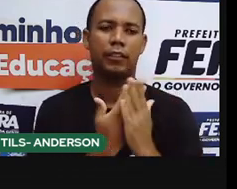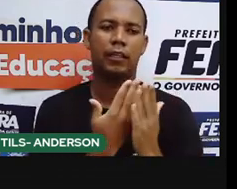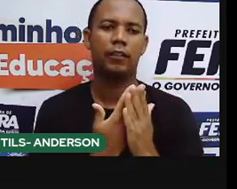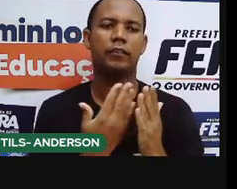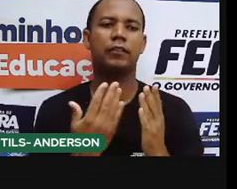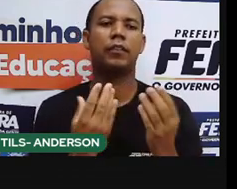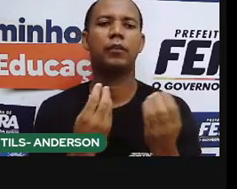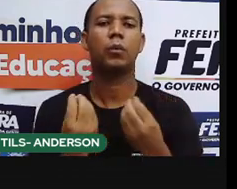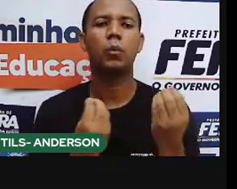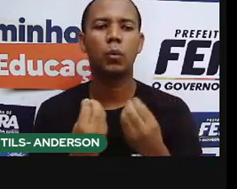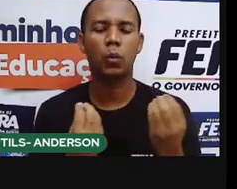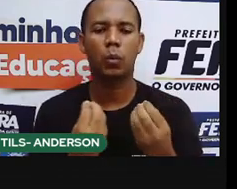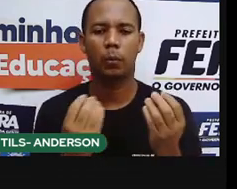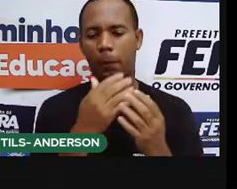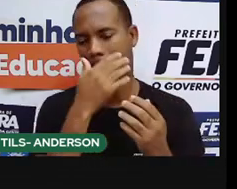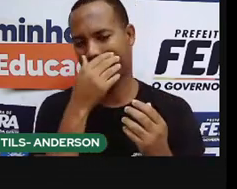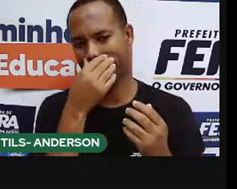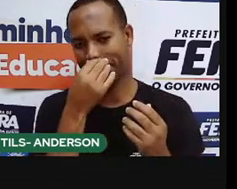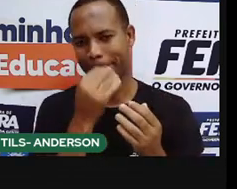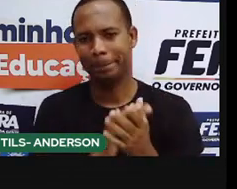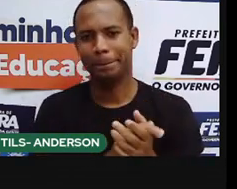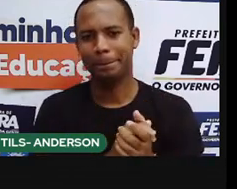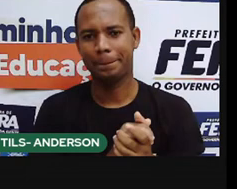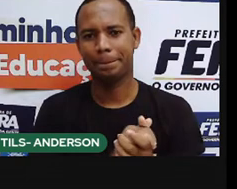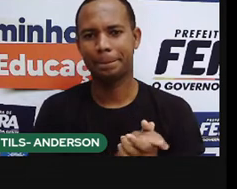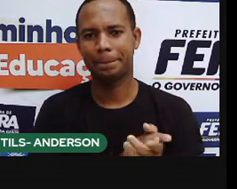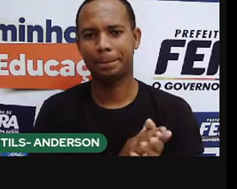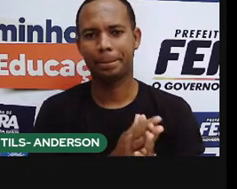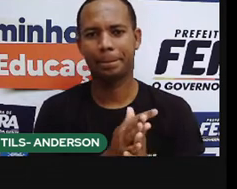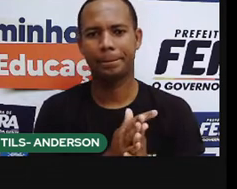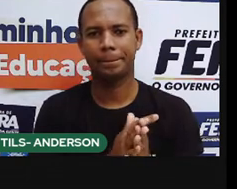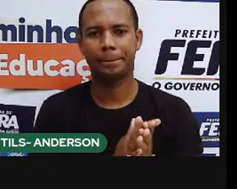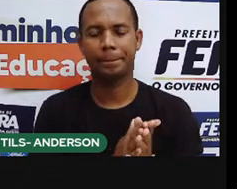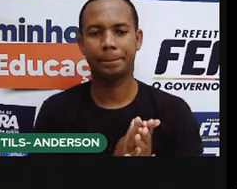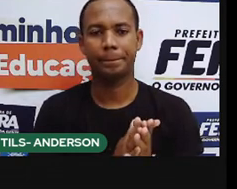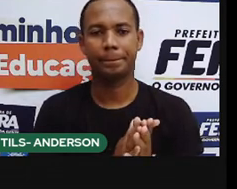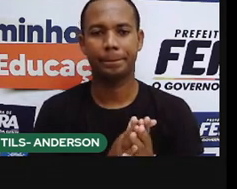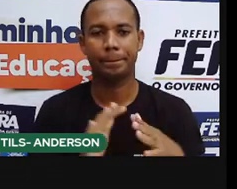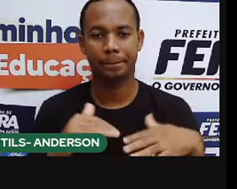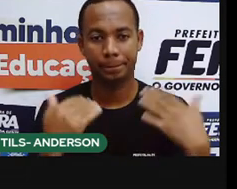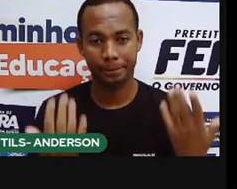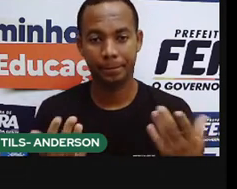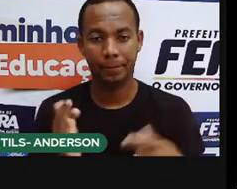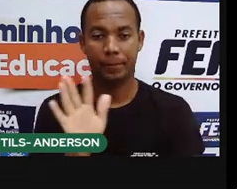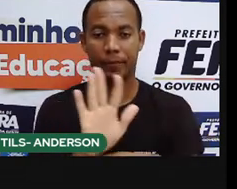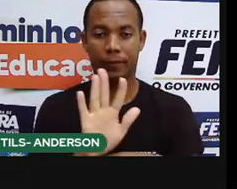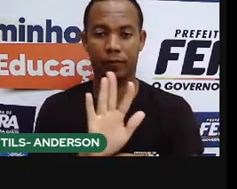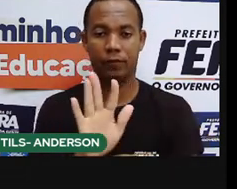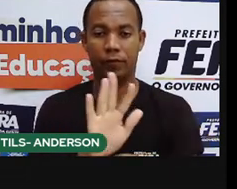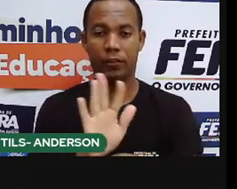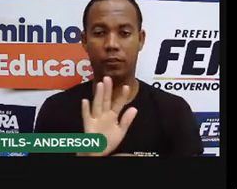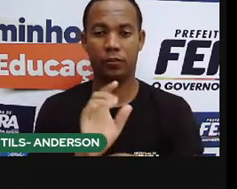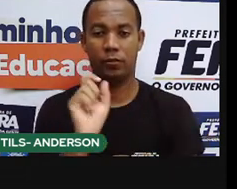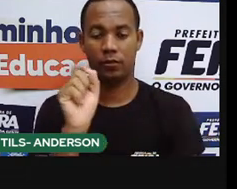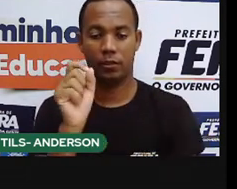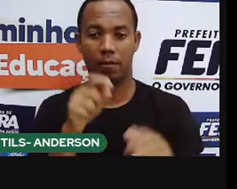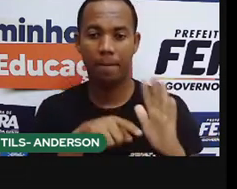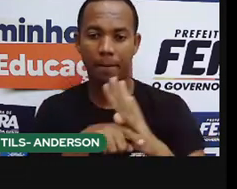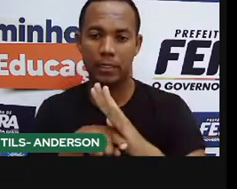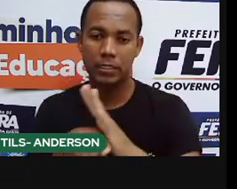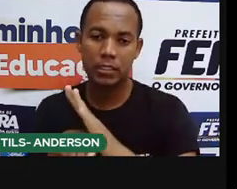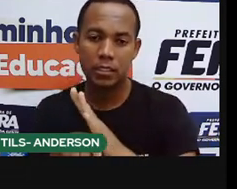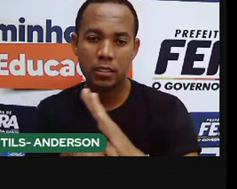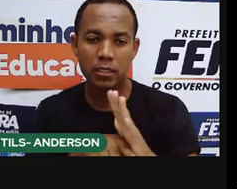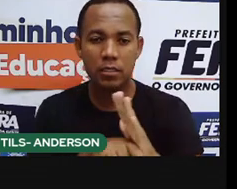que é essa atividade? Eu vou levantar aqui, né? Bom, que após assistir o vídeo, você irá realizar uma pesquisa no caderno